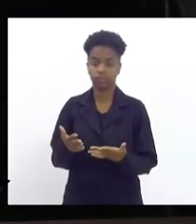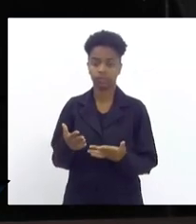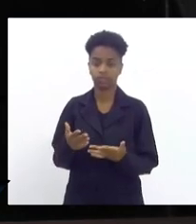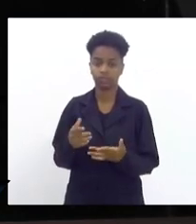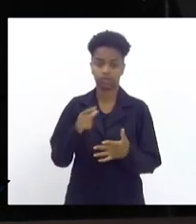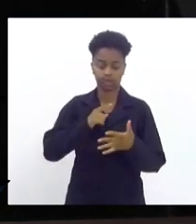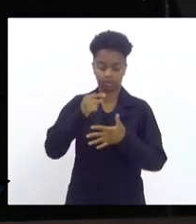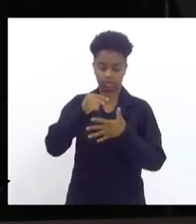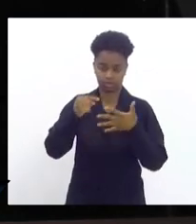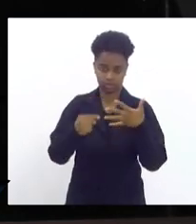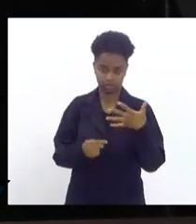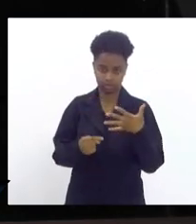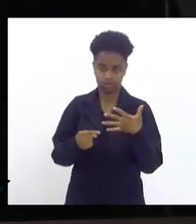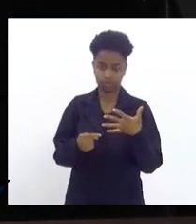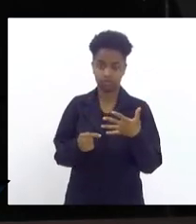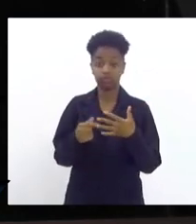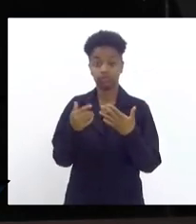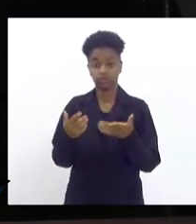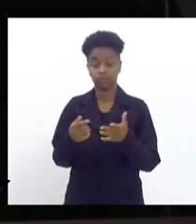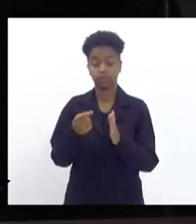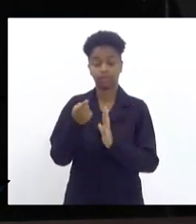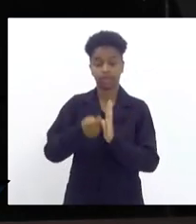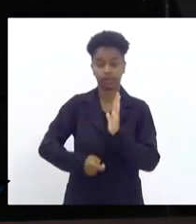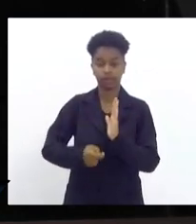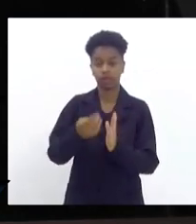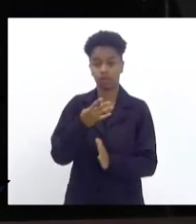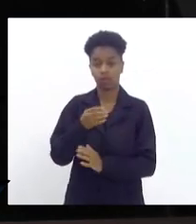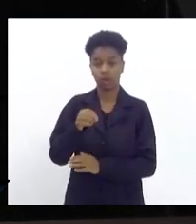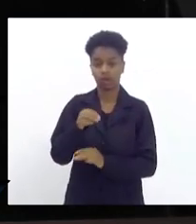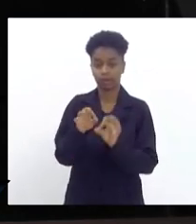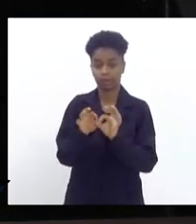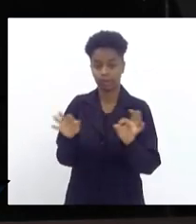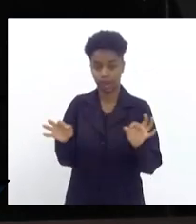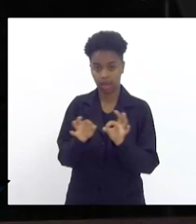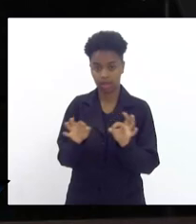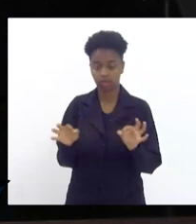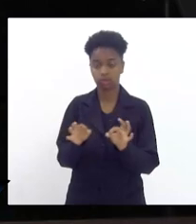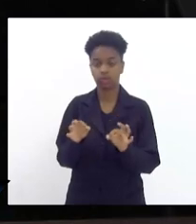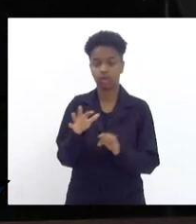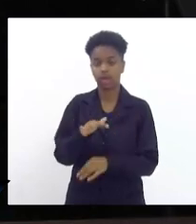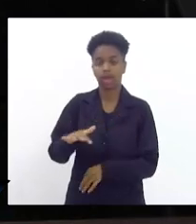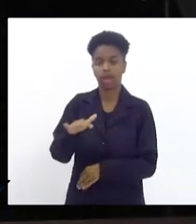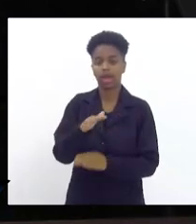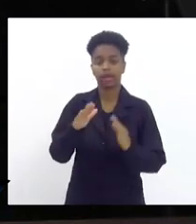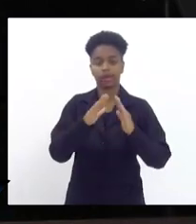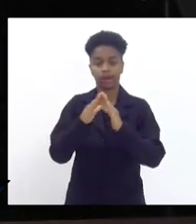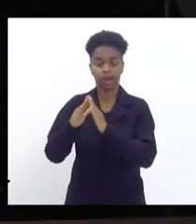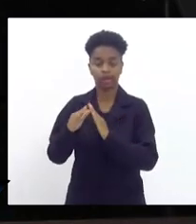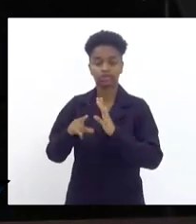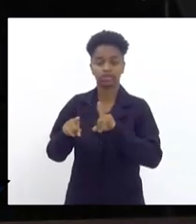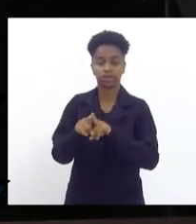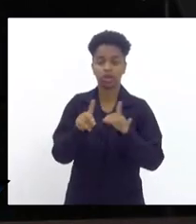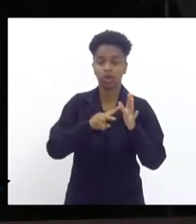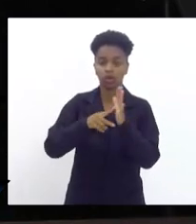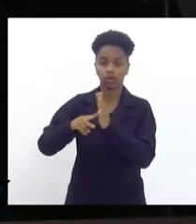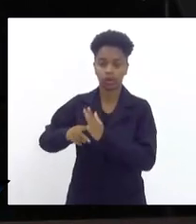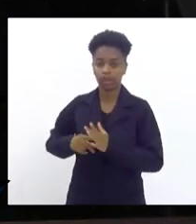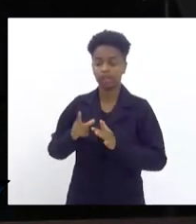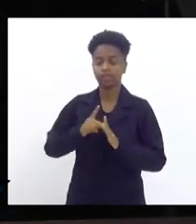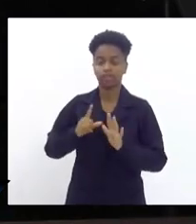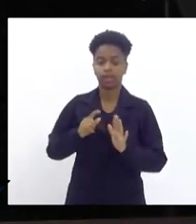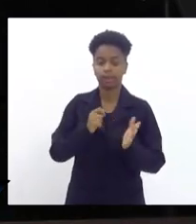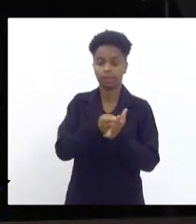efeito dessa lei foi de 40 metros cúbicos nos casos de conjuntos habitacionais em condomínio geral onde a cobrança é